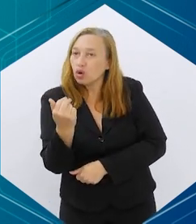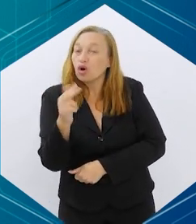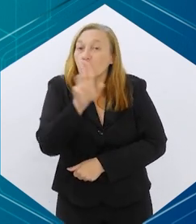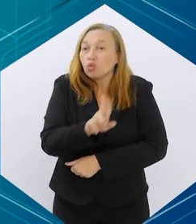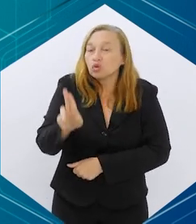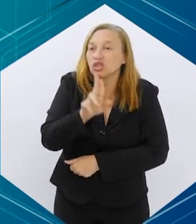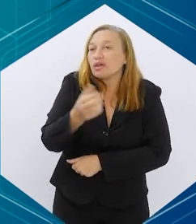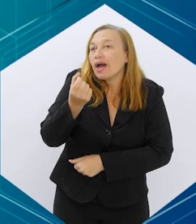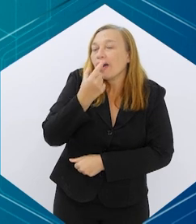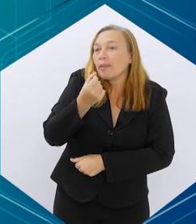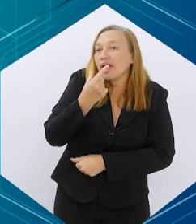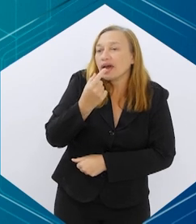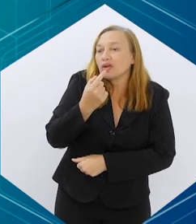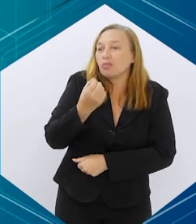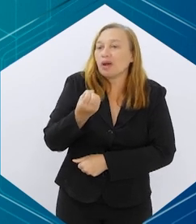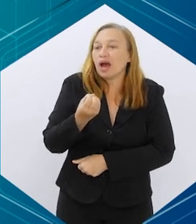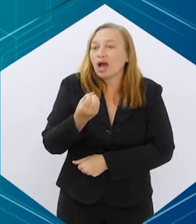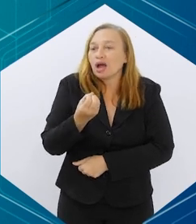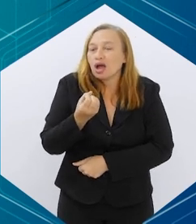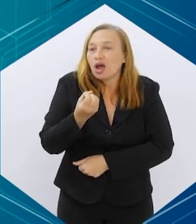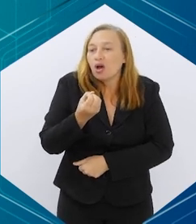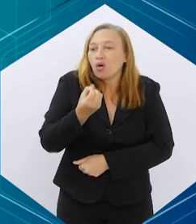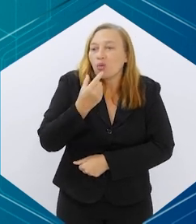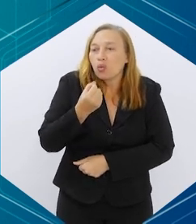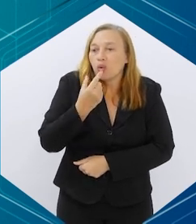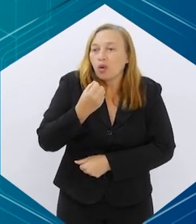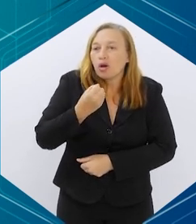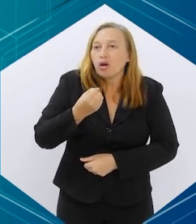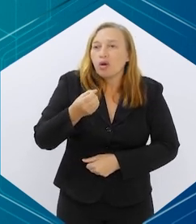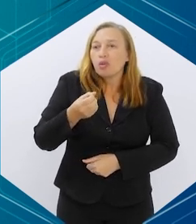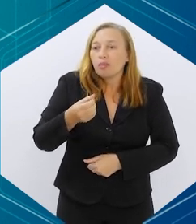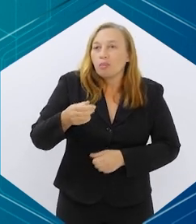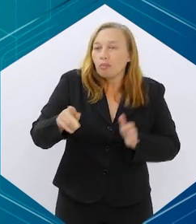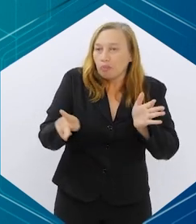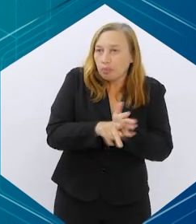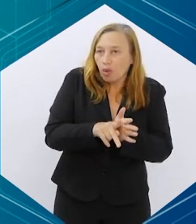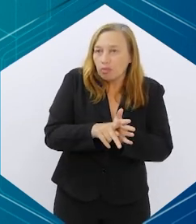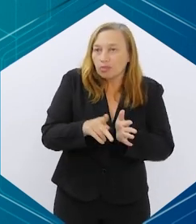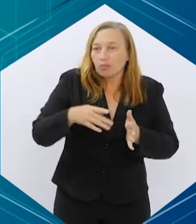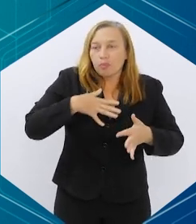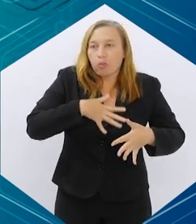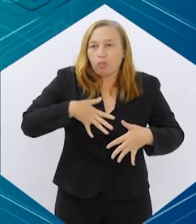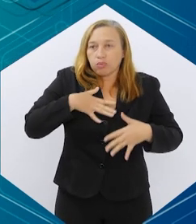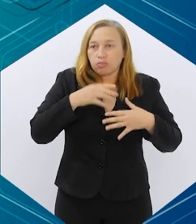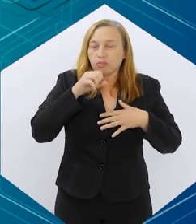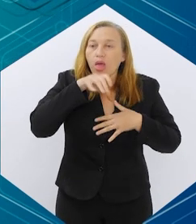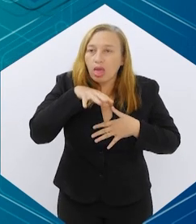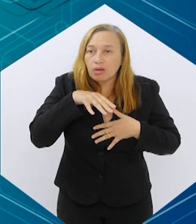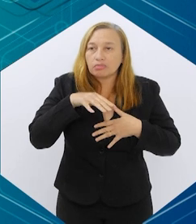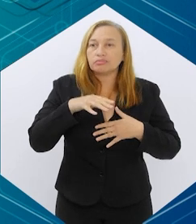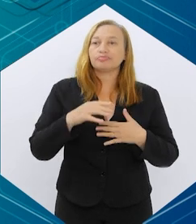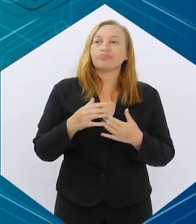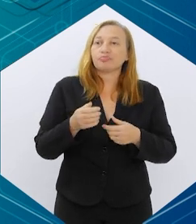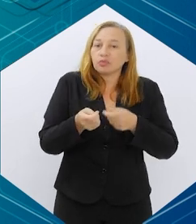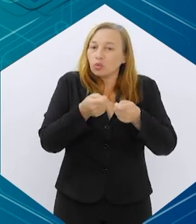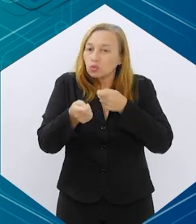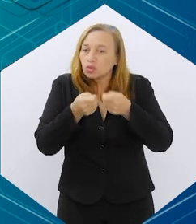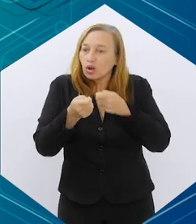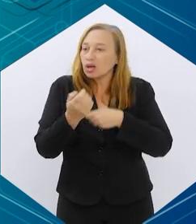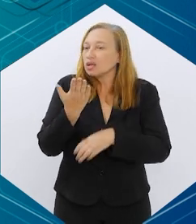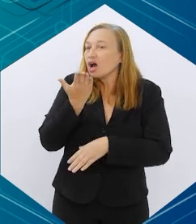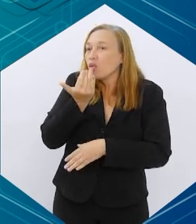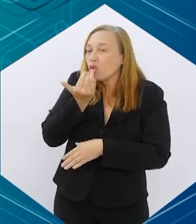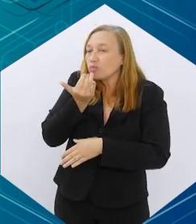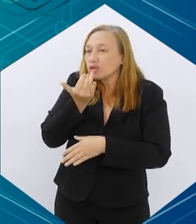remédio para enjoo, mas a Leandra falou ali, super importante, a nutrição, nessa hora, ajuda muito. Porque manejando a dieta, a gente